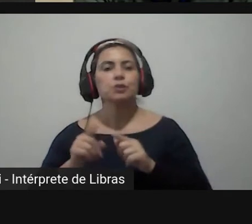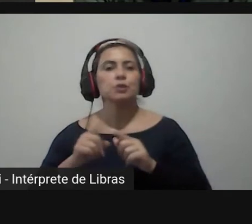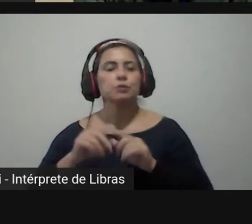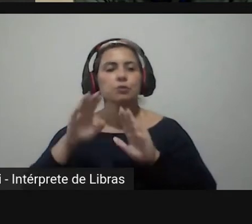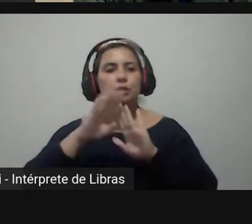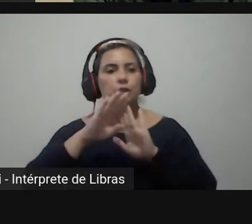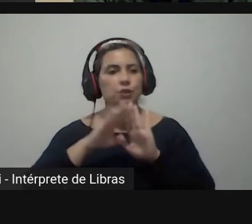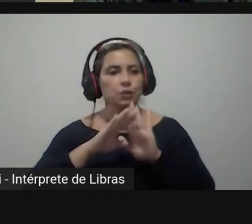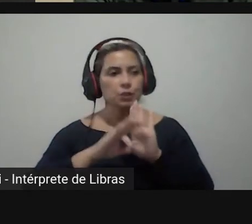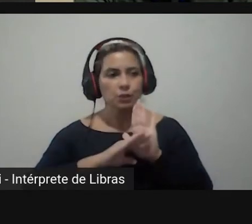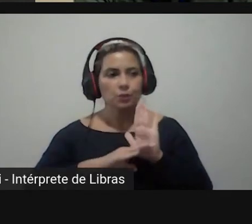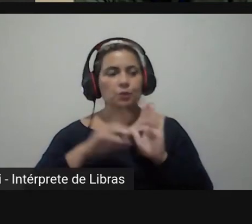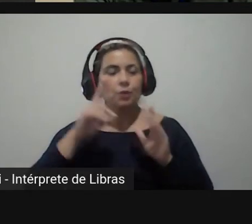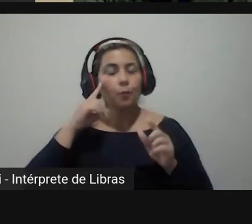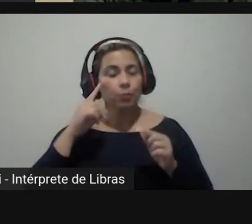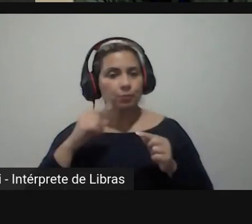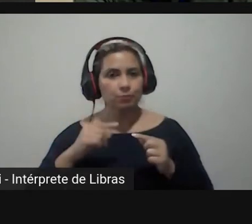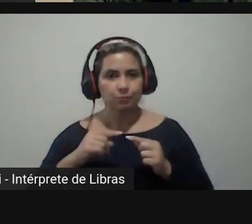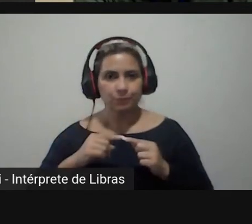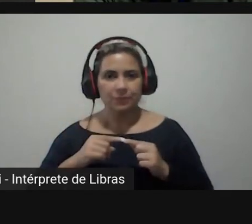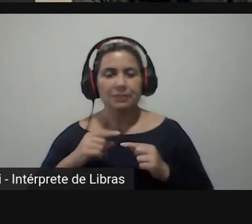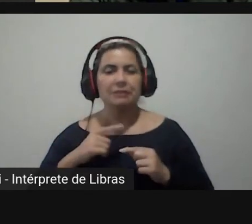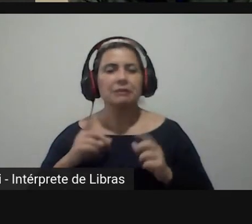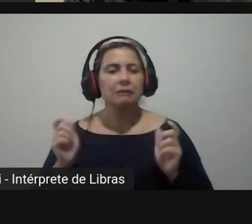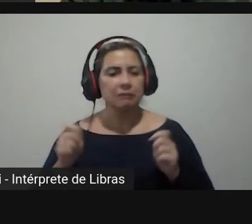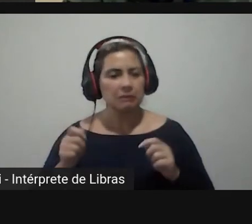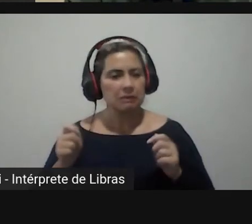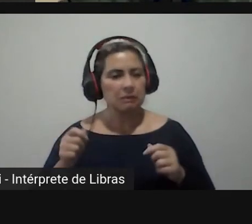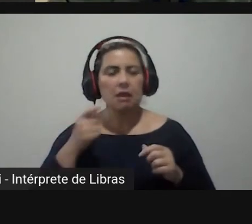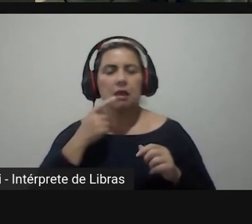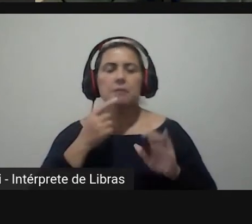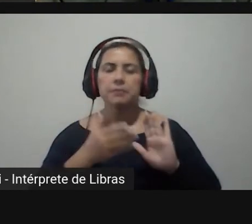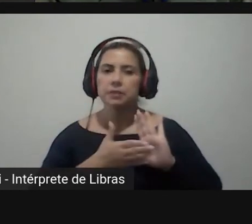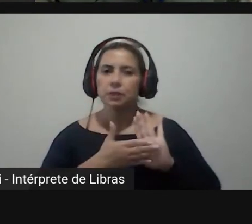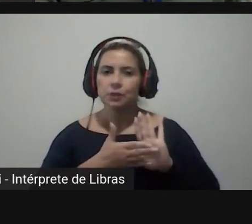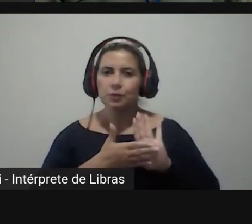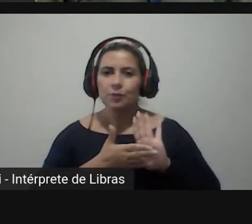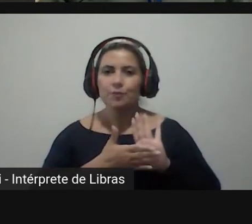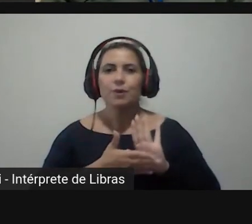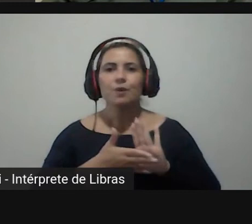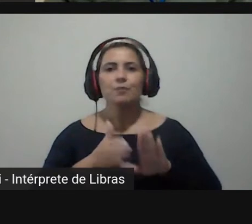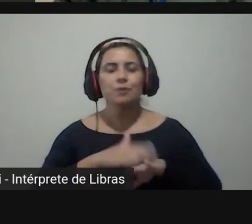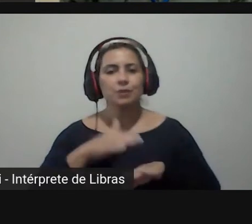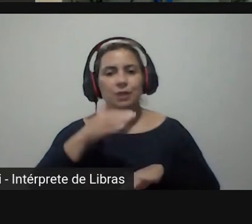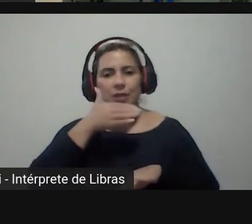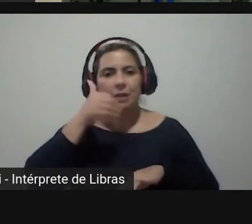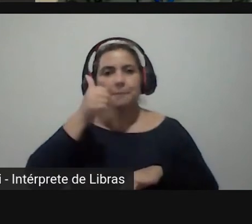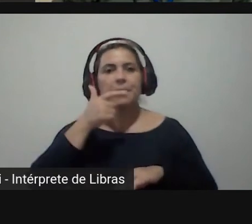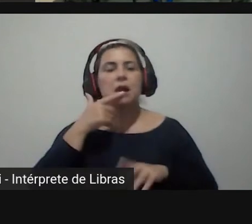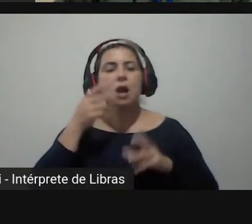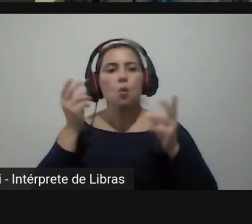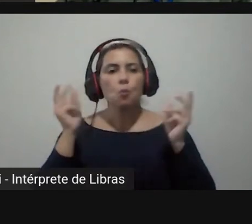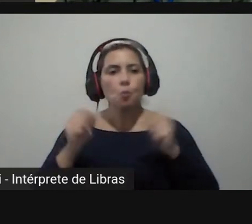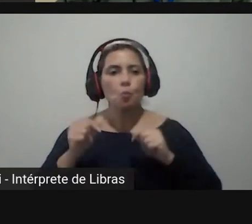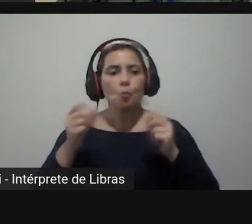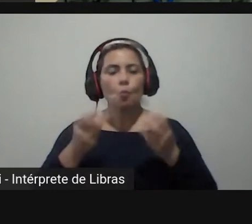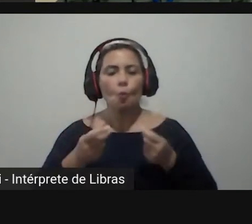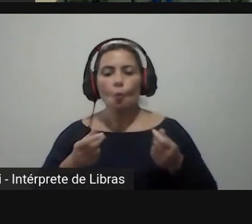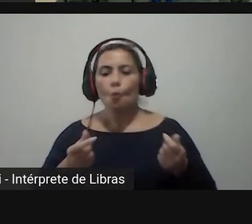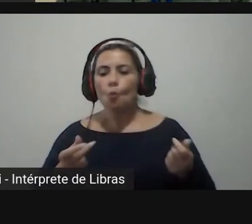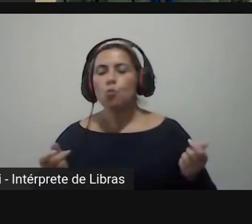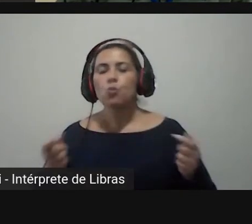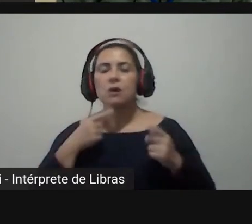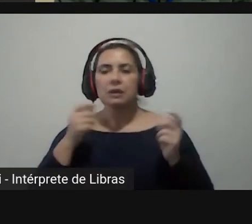objetivos é claro que dá para ter uma proposta de melhor qualidade claro com outras medições